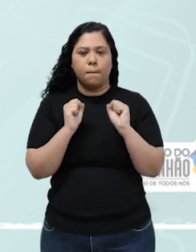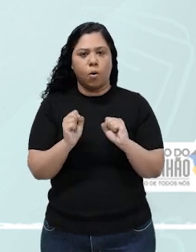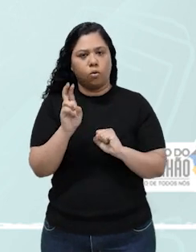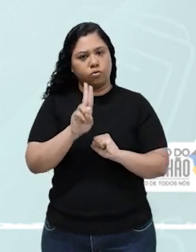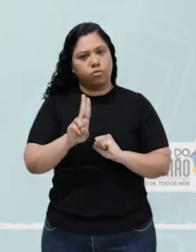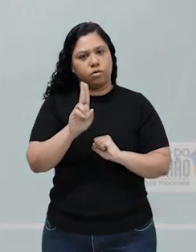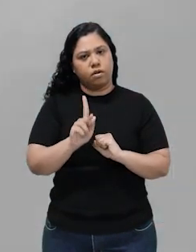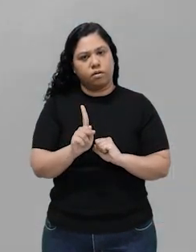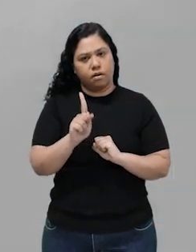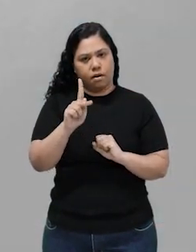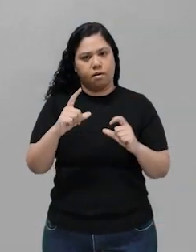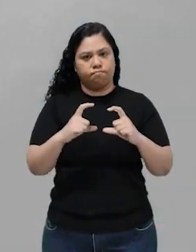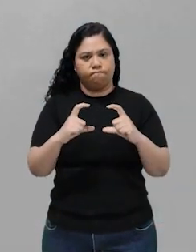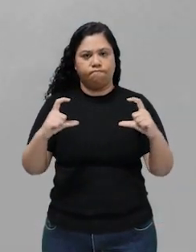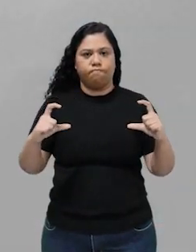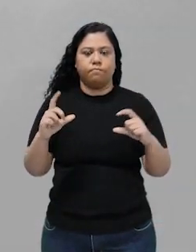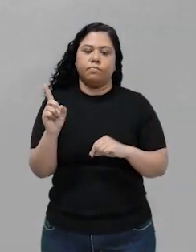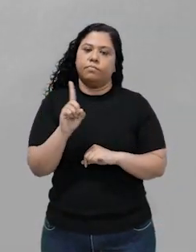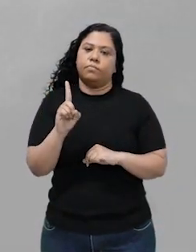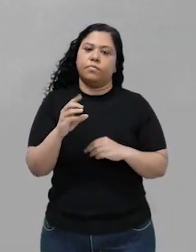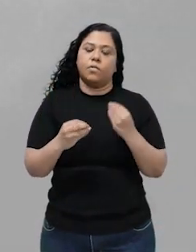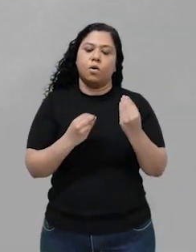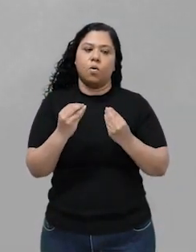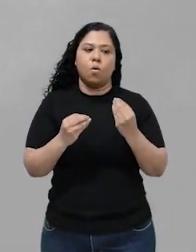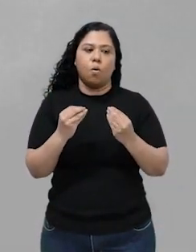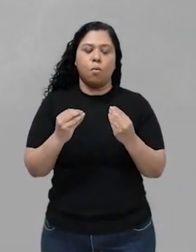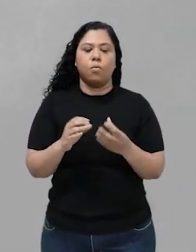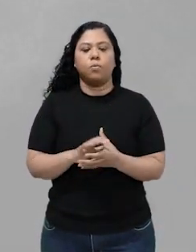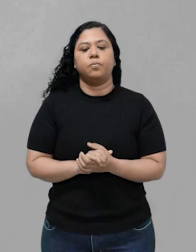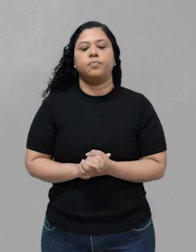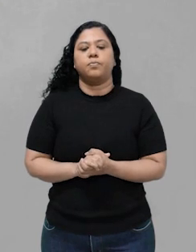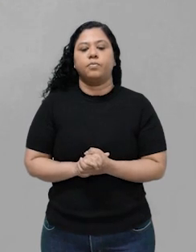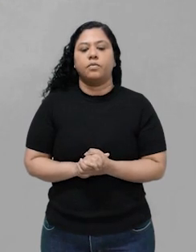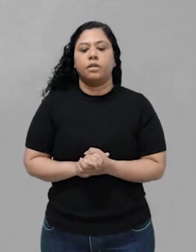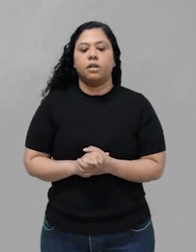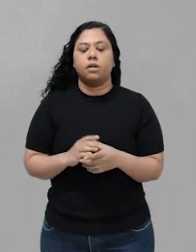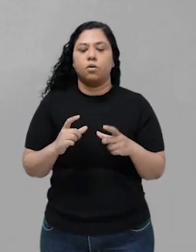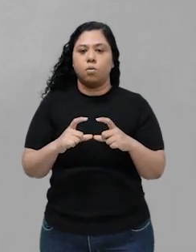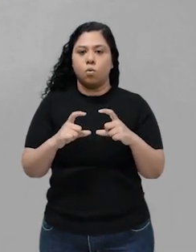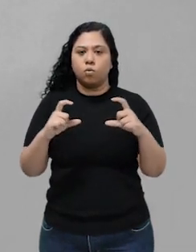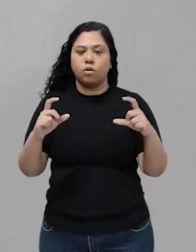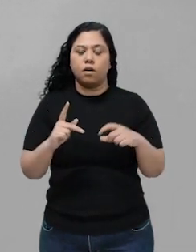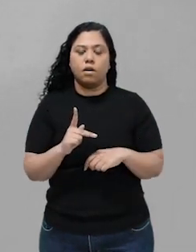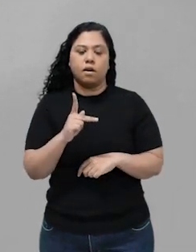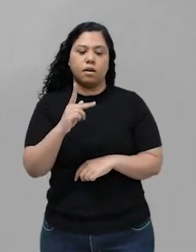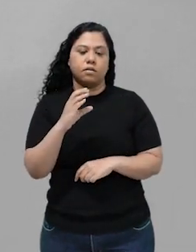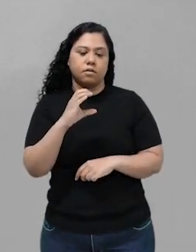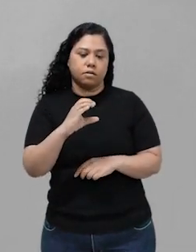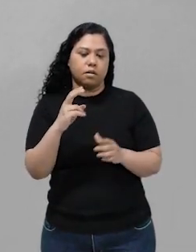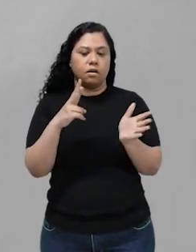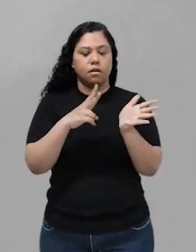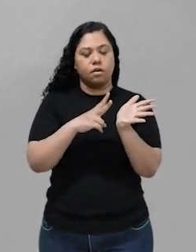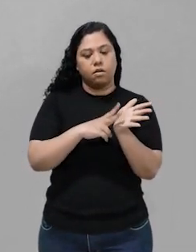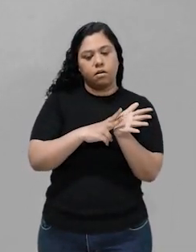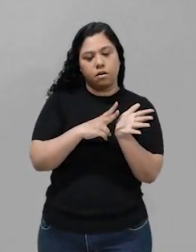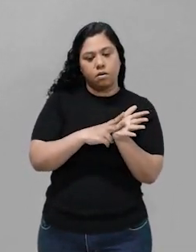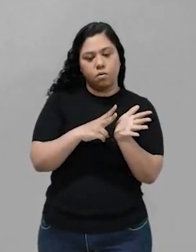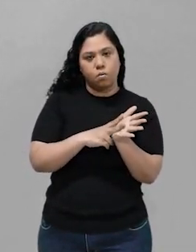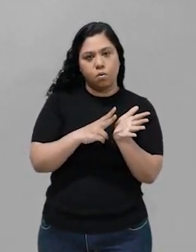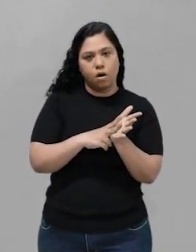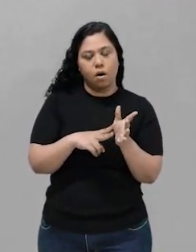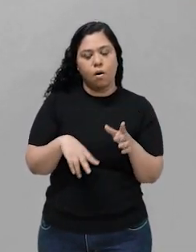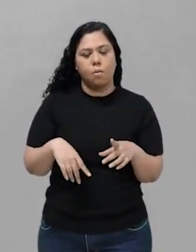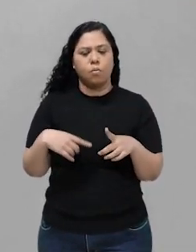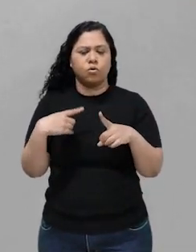equilíbrio. Então, como que eu escrevo a constante de equilíbrio para essa reação, turma? Então, KC vai ser igual ao produto